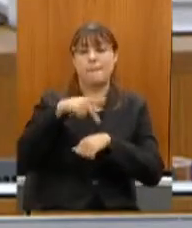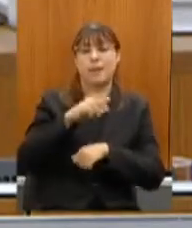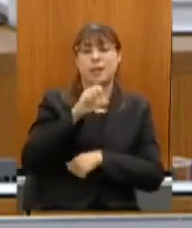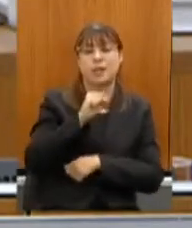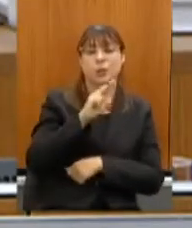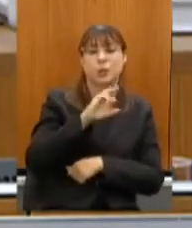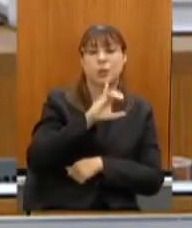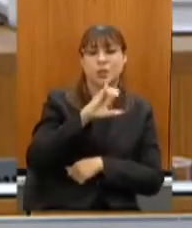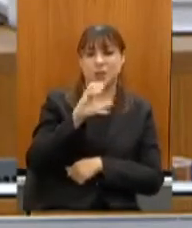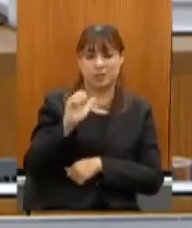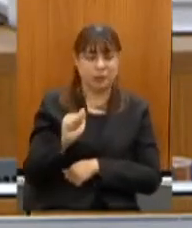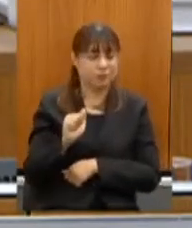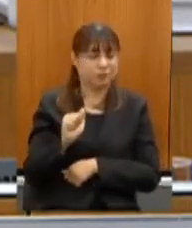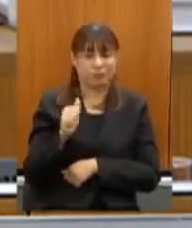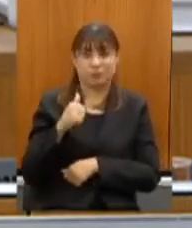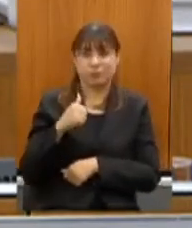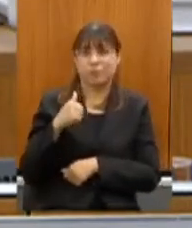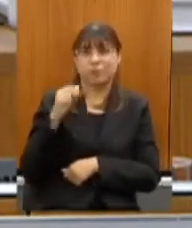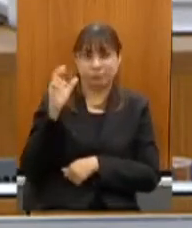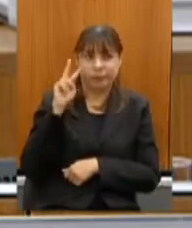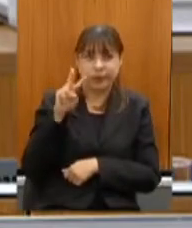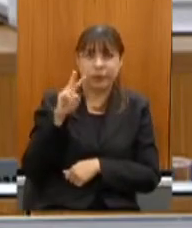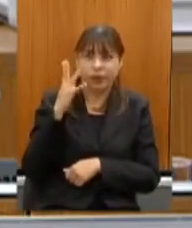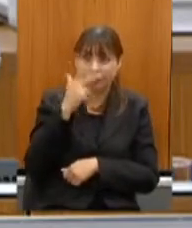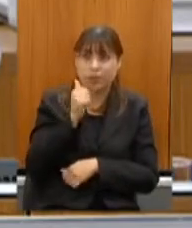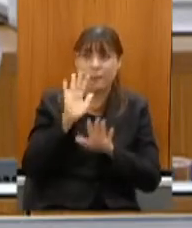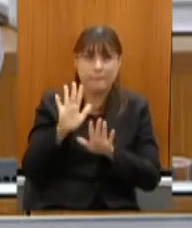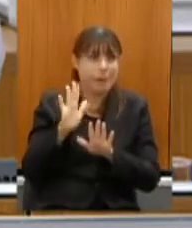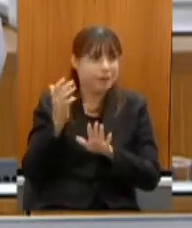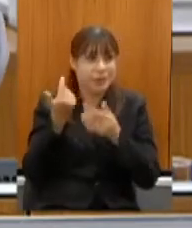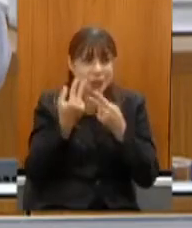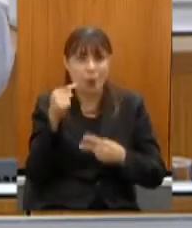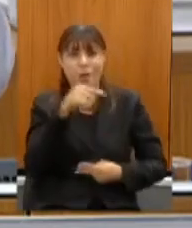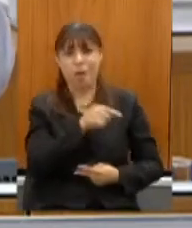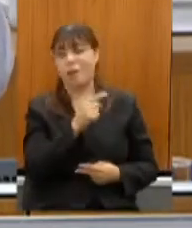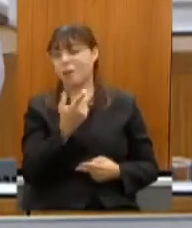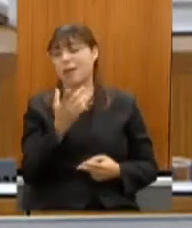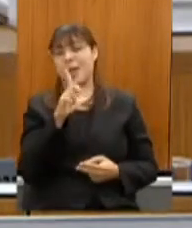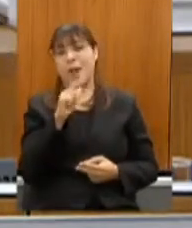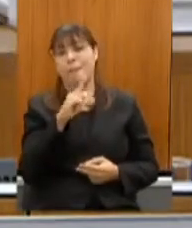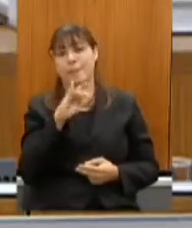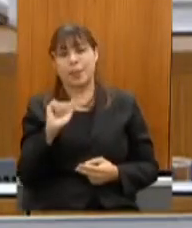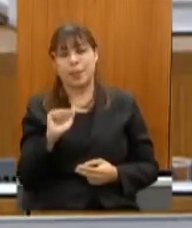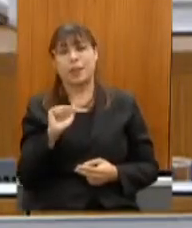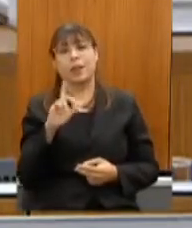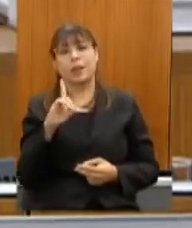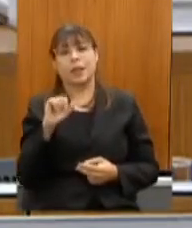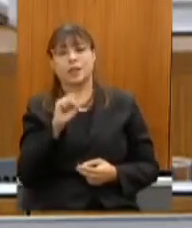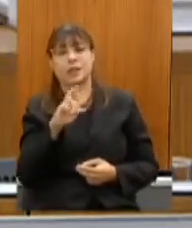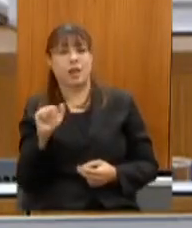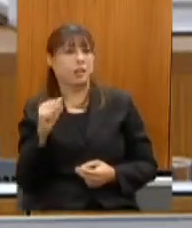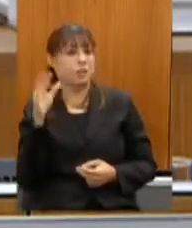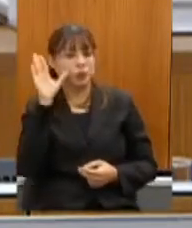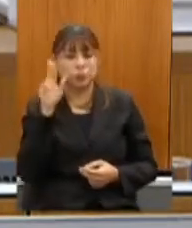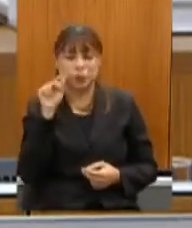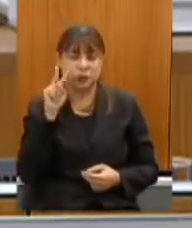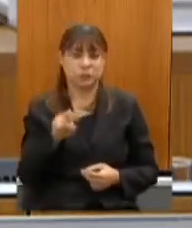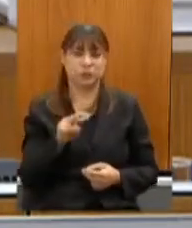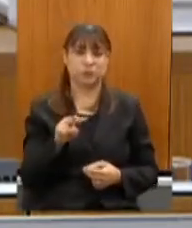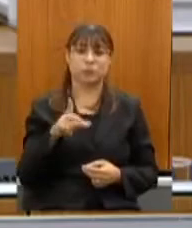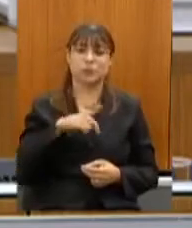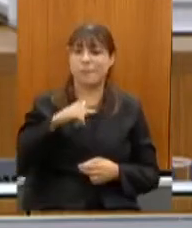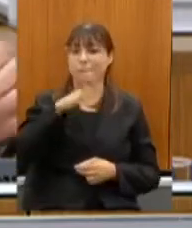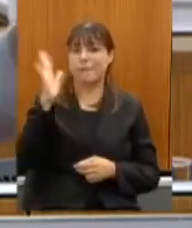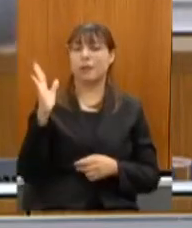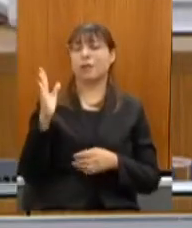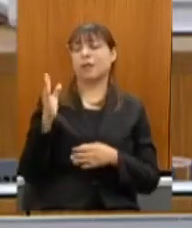eu vi algo tão impressionante como eu vi em Lapinha da Serra e isso se repete nas mais de 100 grutas